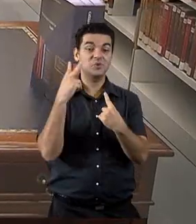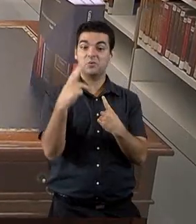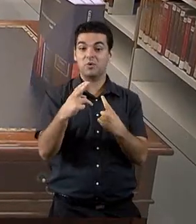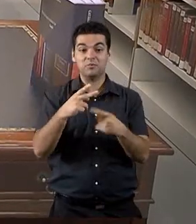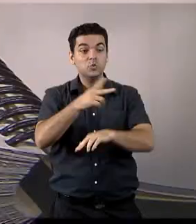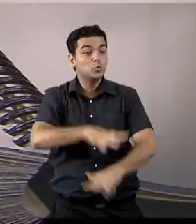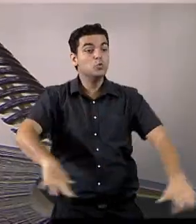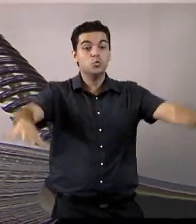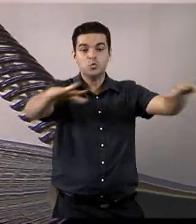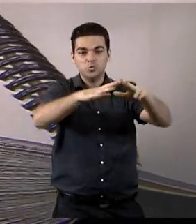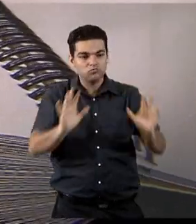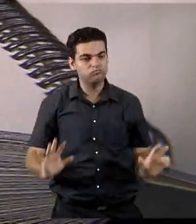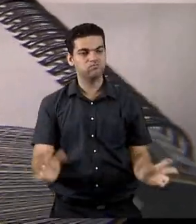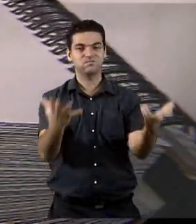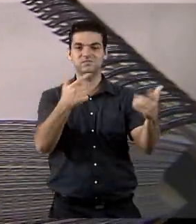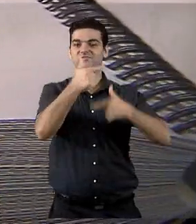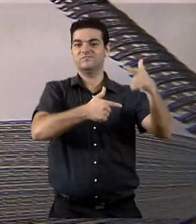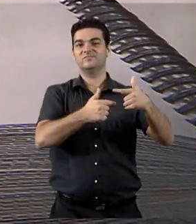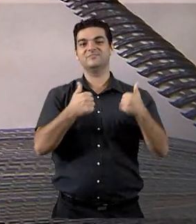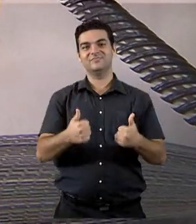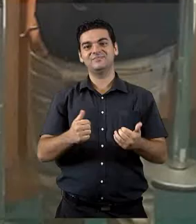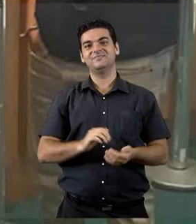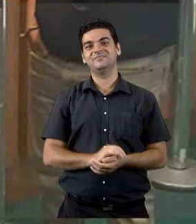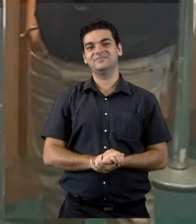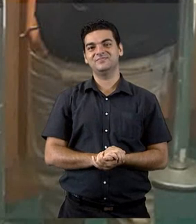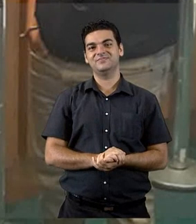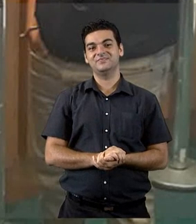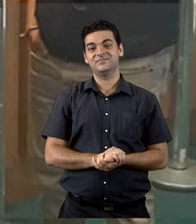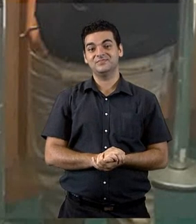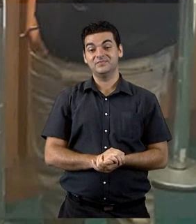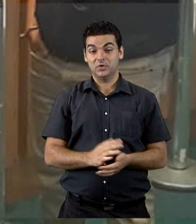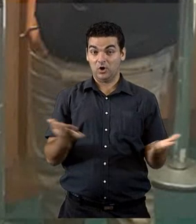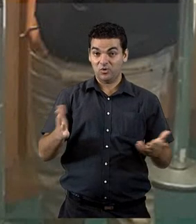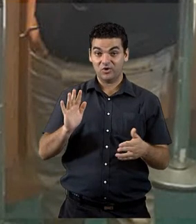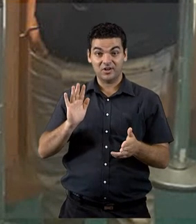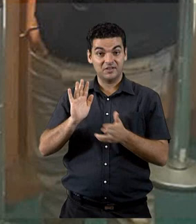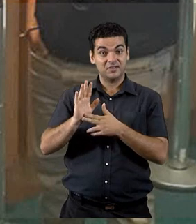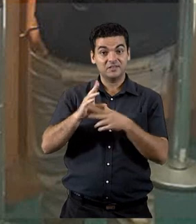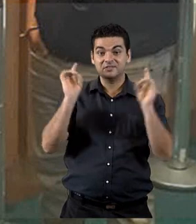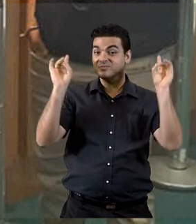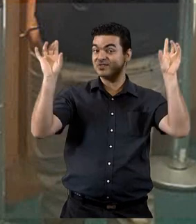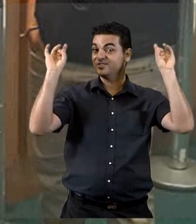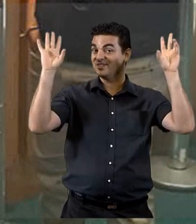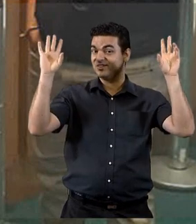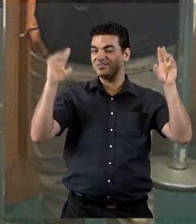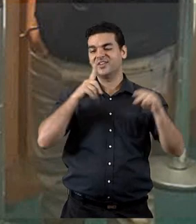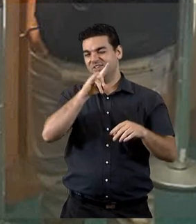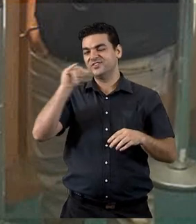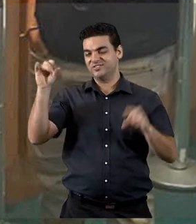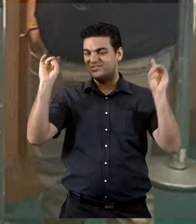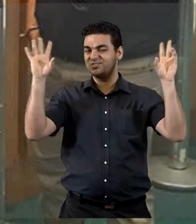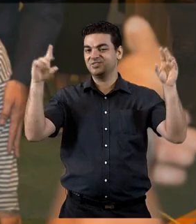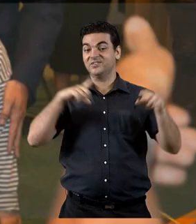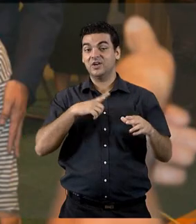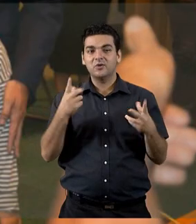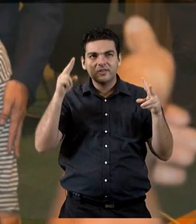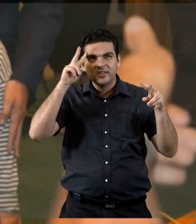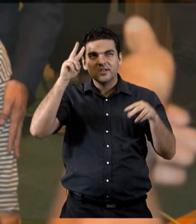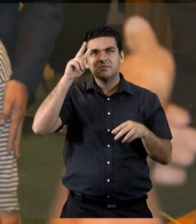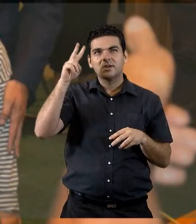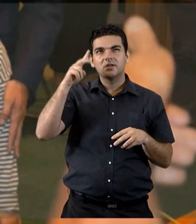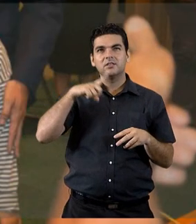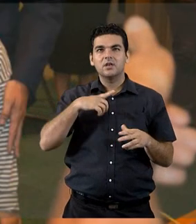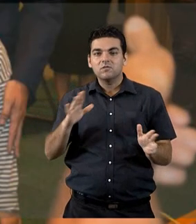para os demais servidores. As datas comemorativas também não foram esquecidas pela comissão. Em